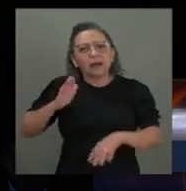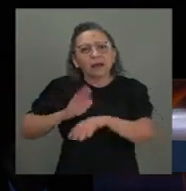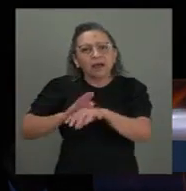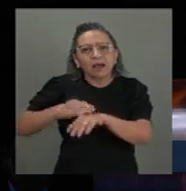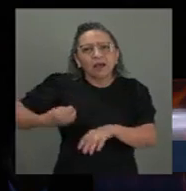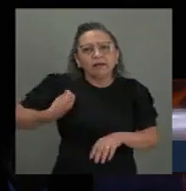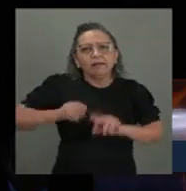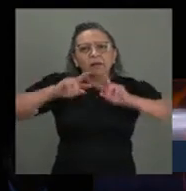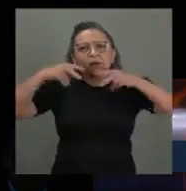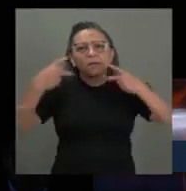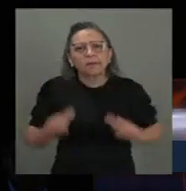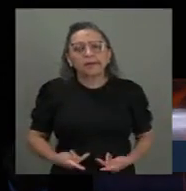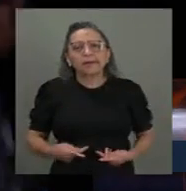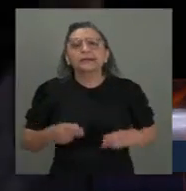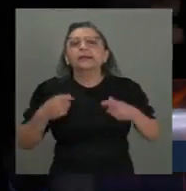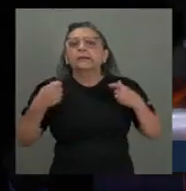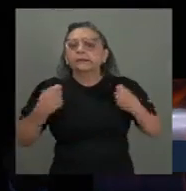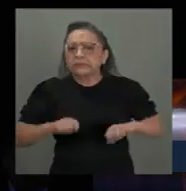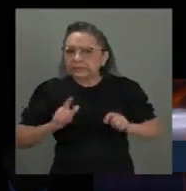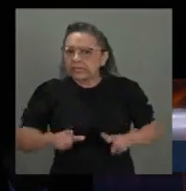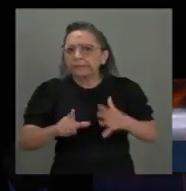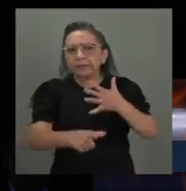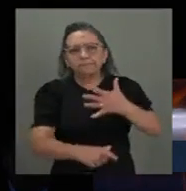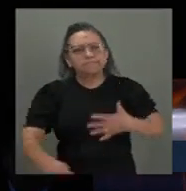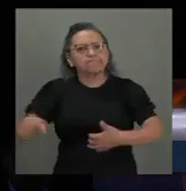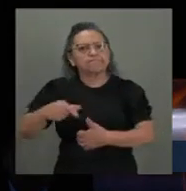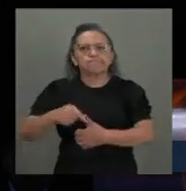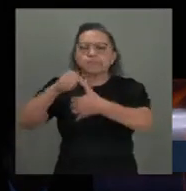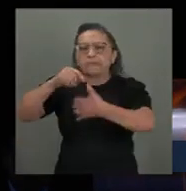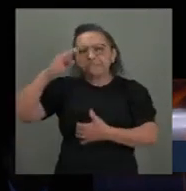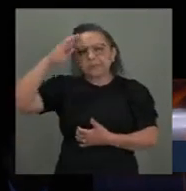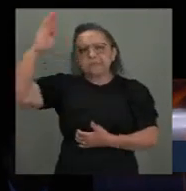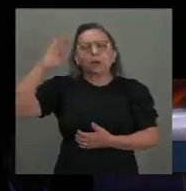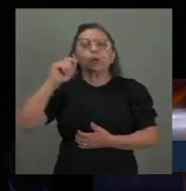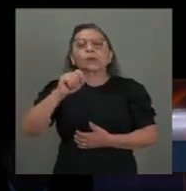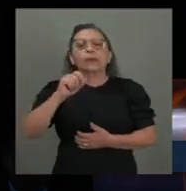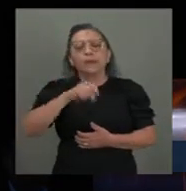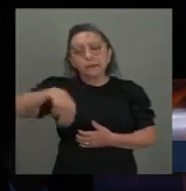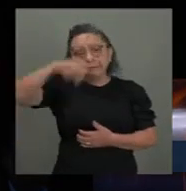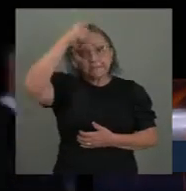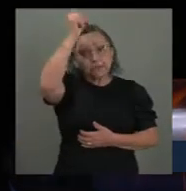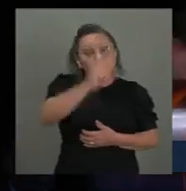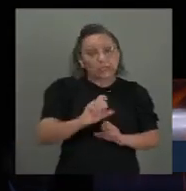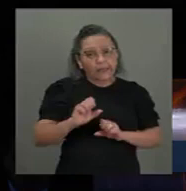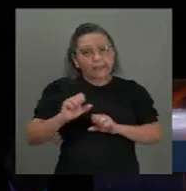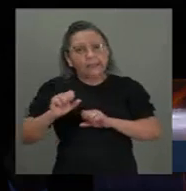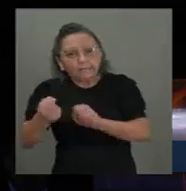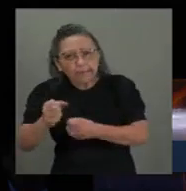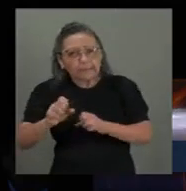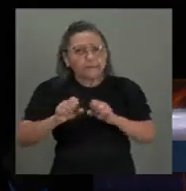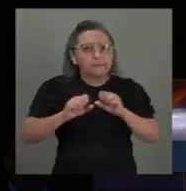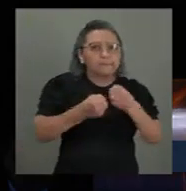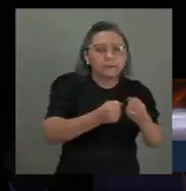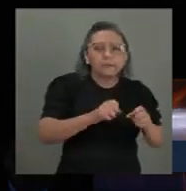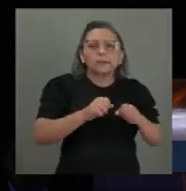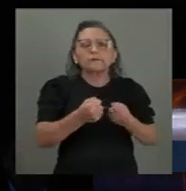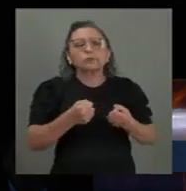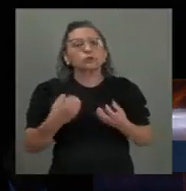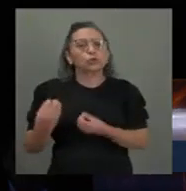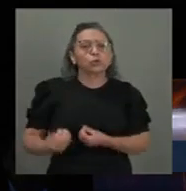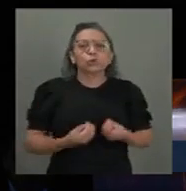deve sempre prevalecer e aqueles que a defendem a qualquer custo estão